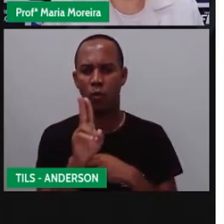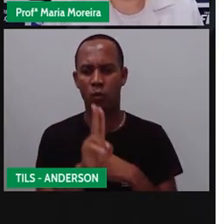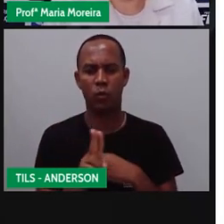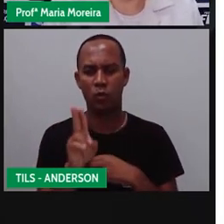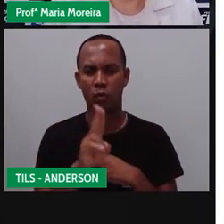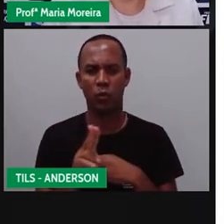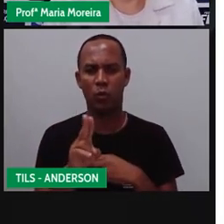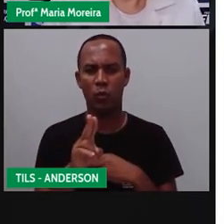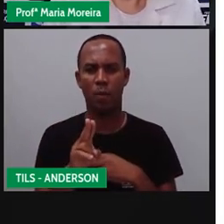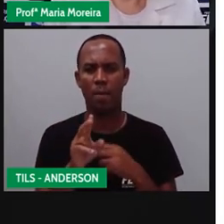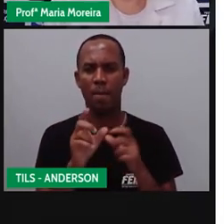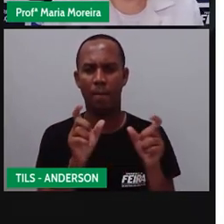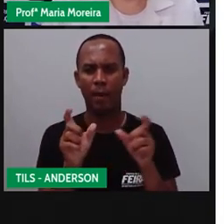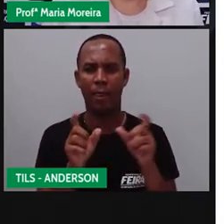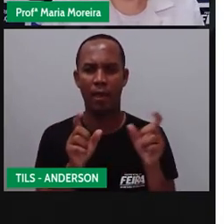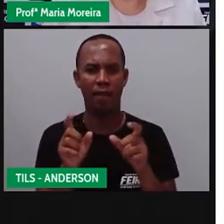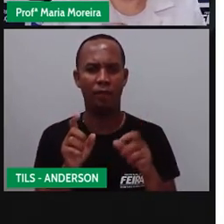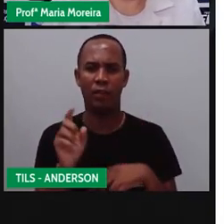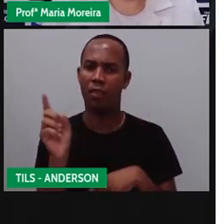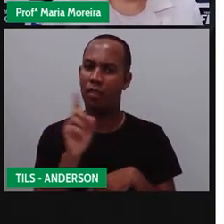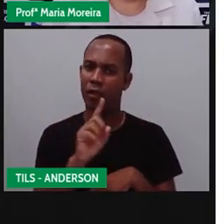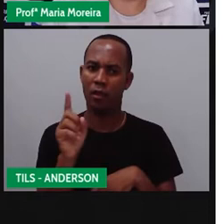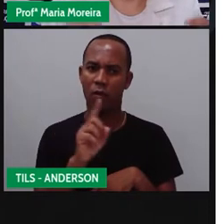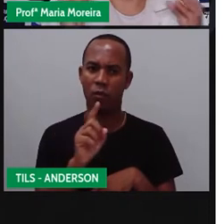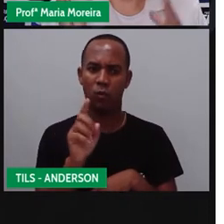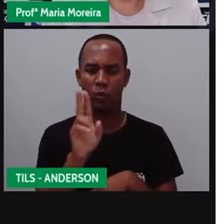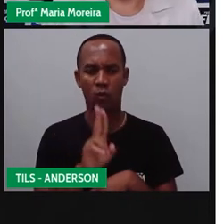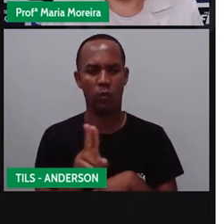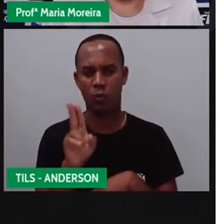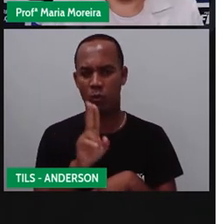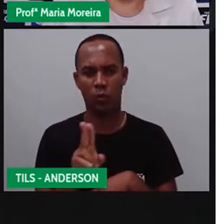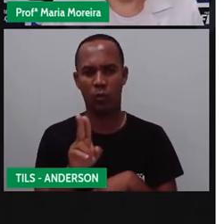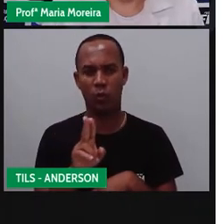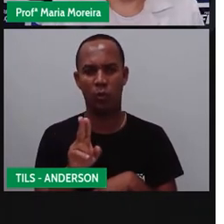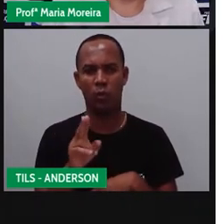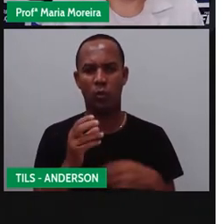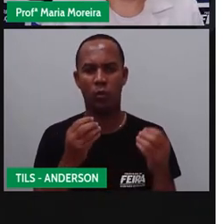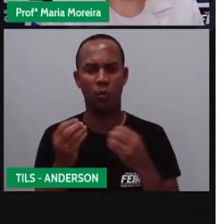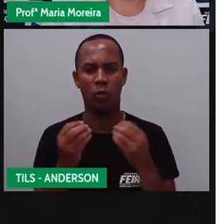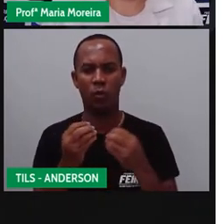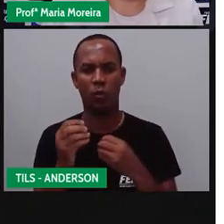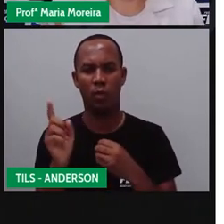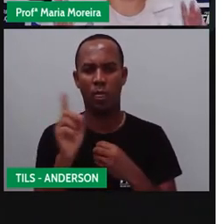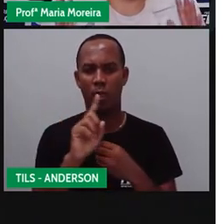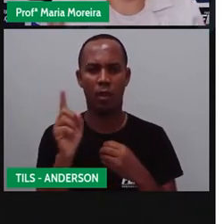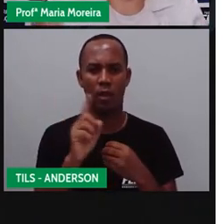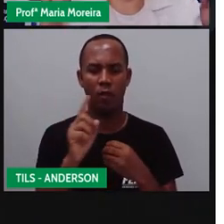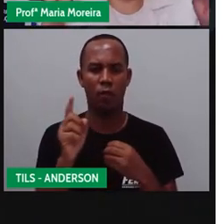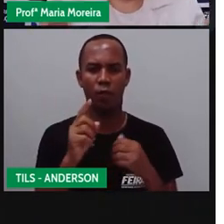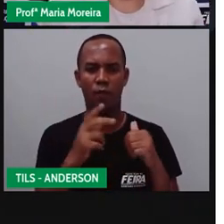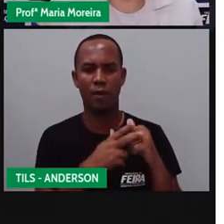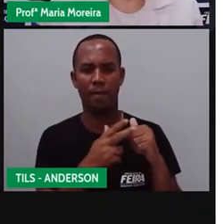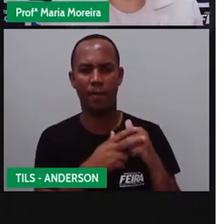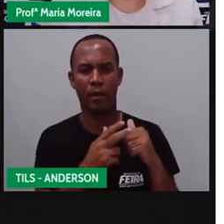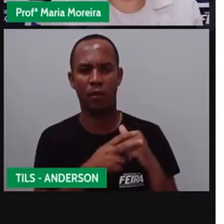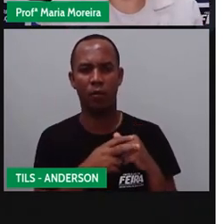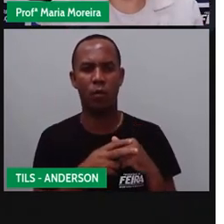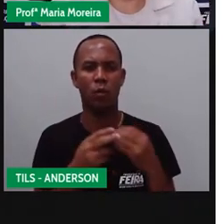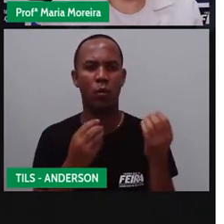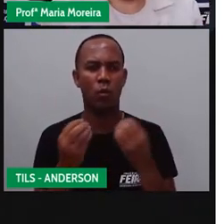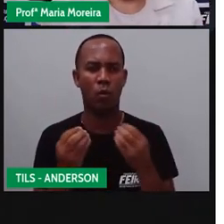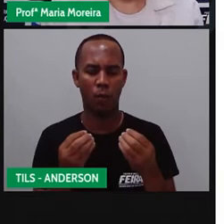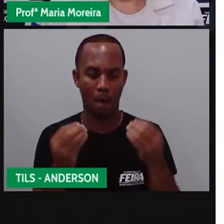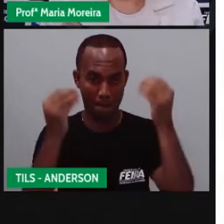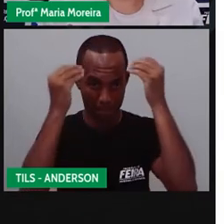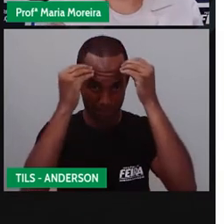verbal. Não usei, usei símbolos, não verbal. Então, isso aí vocês têm que, ó, memorizar.